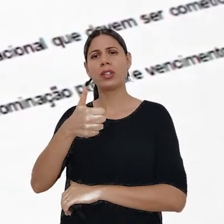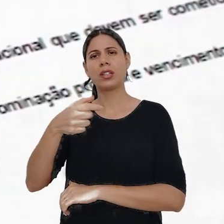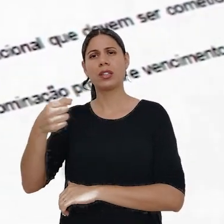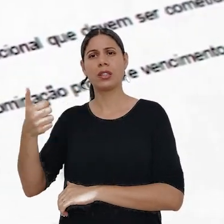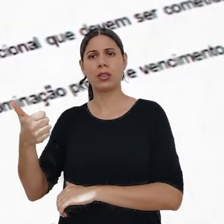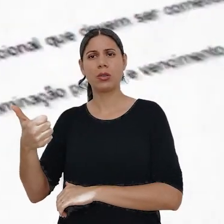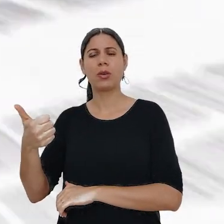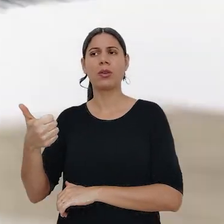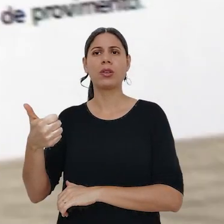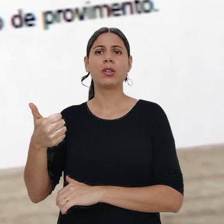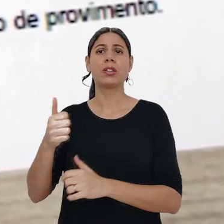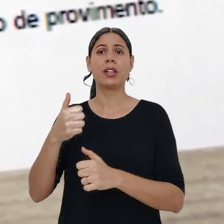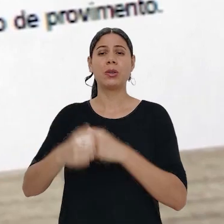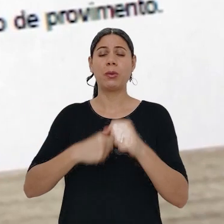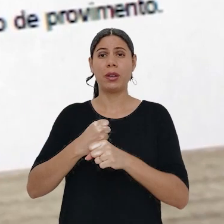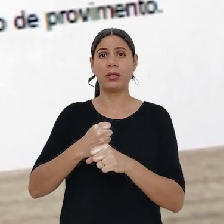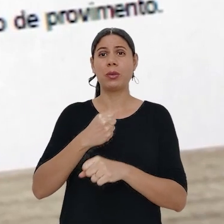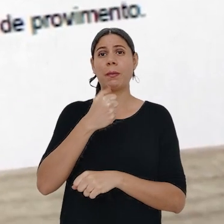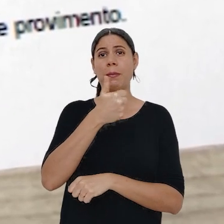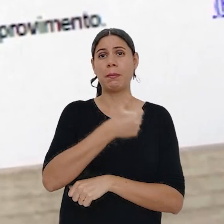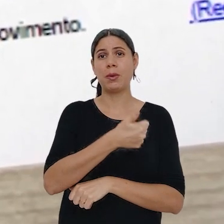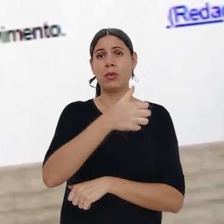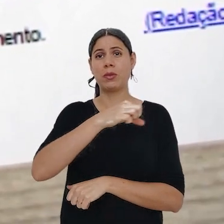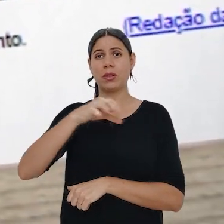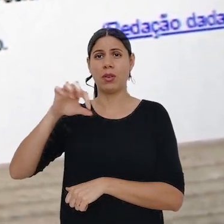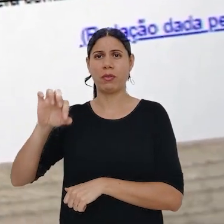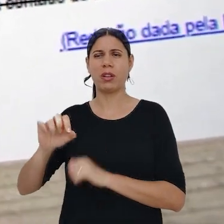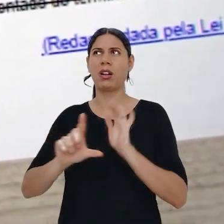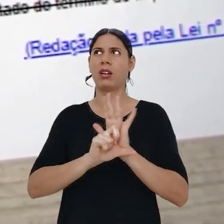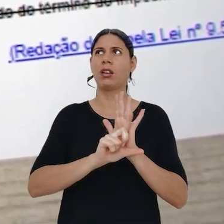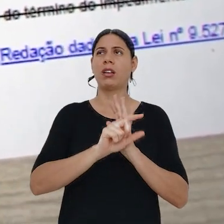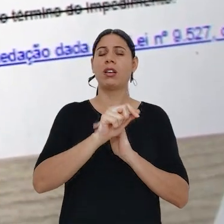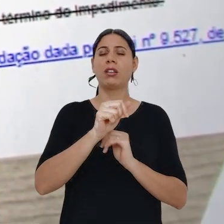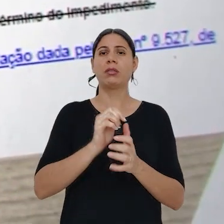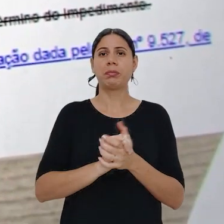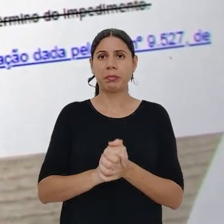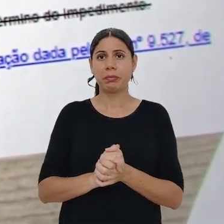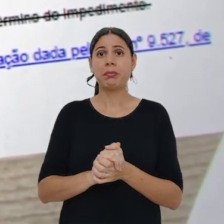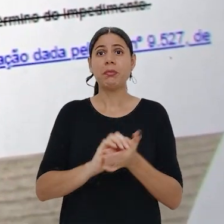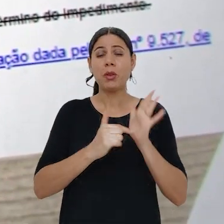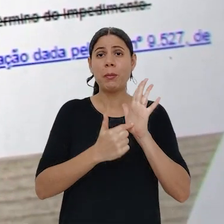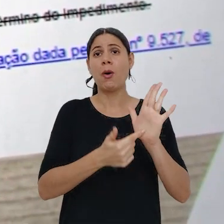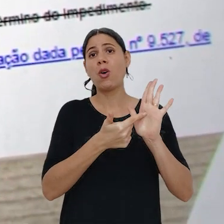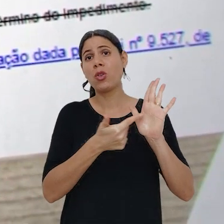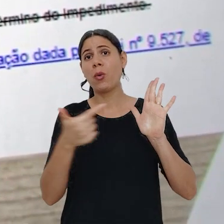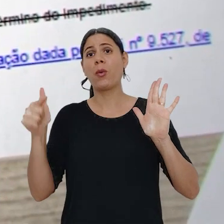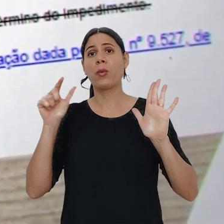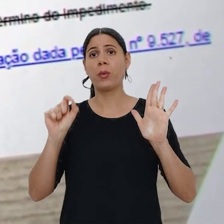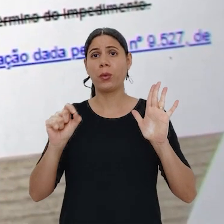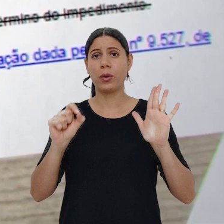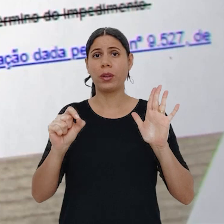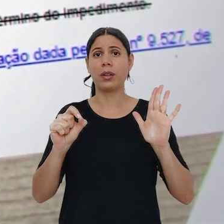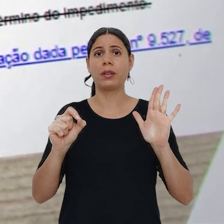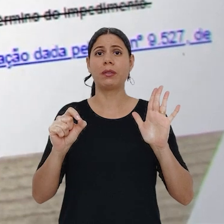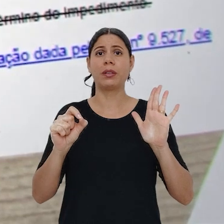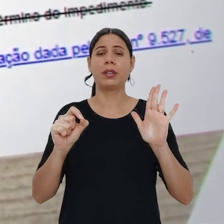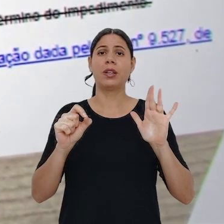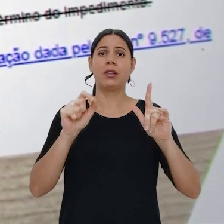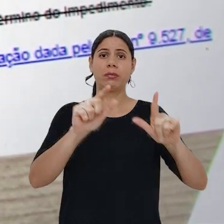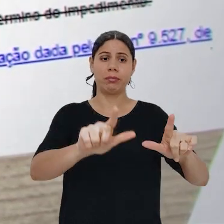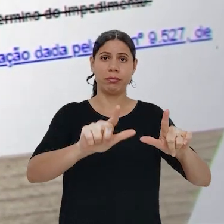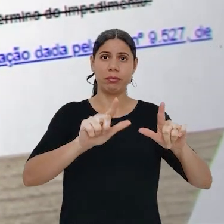de 1990. No tocante à posse e exercício do cargo, a norma prevê, entre outras coisas, que